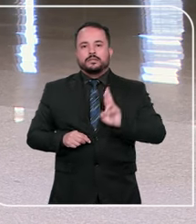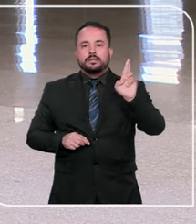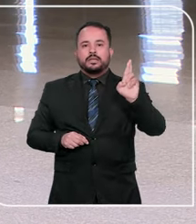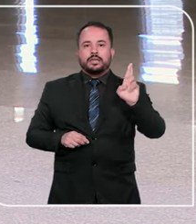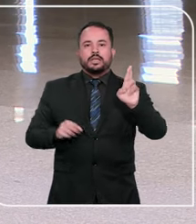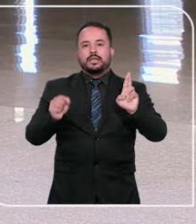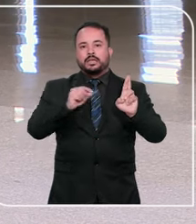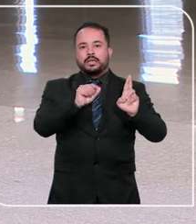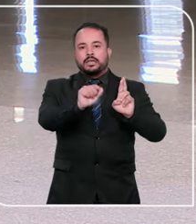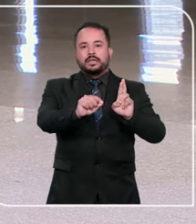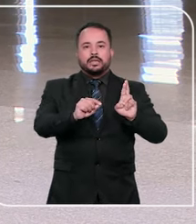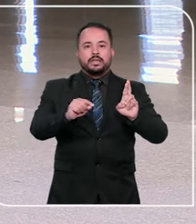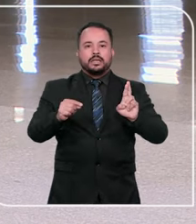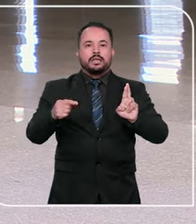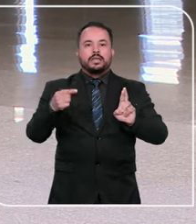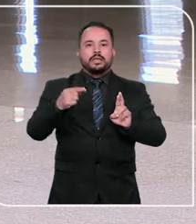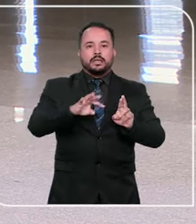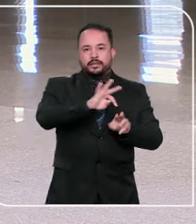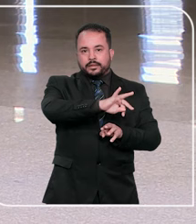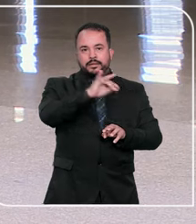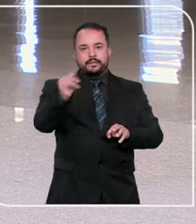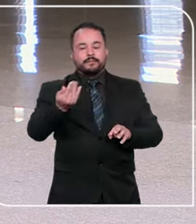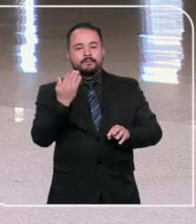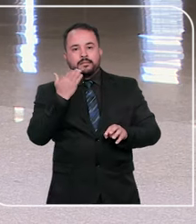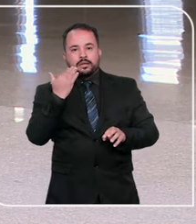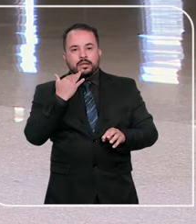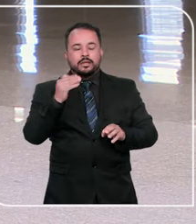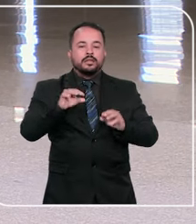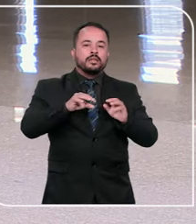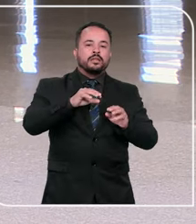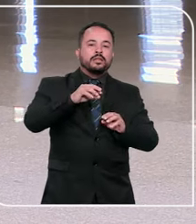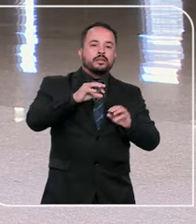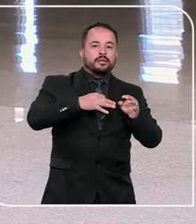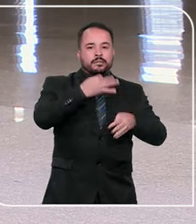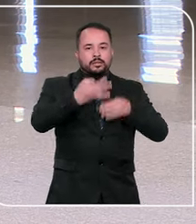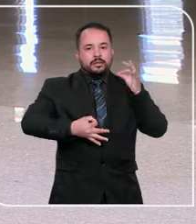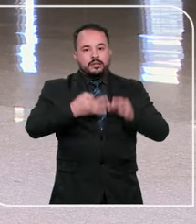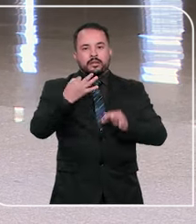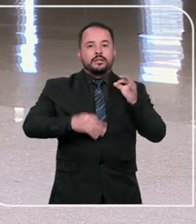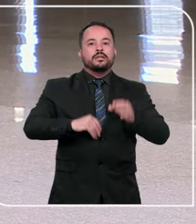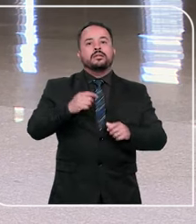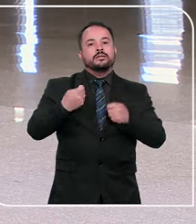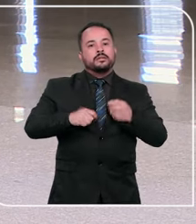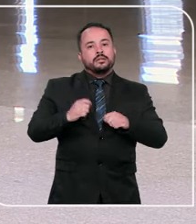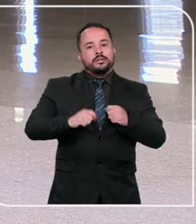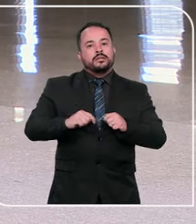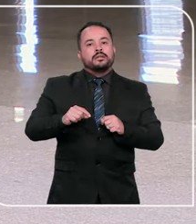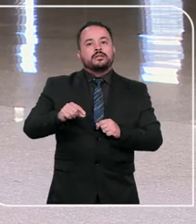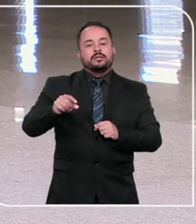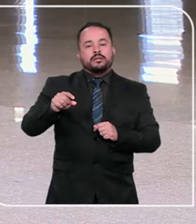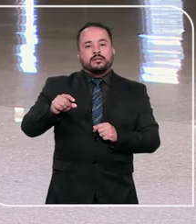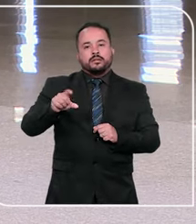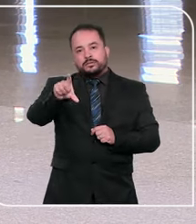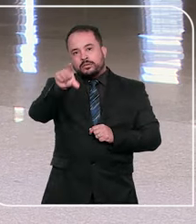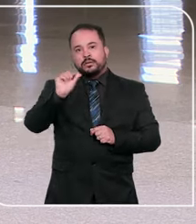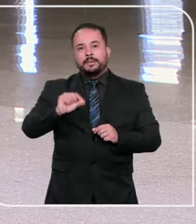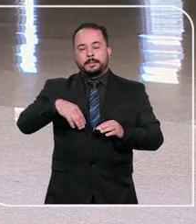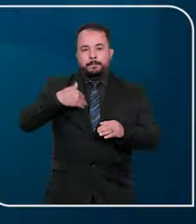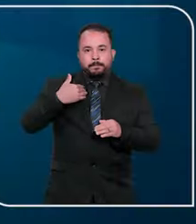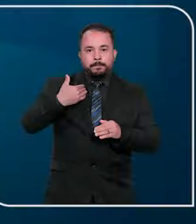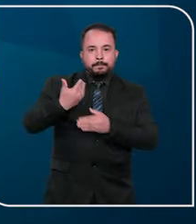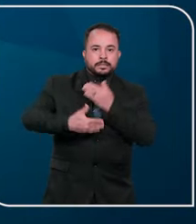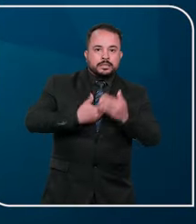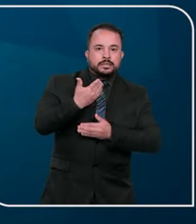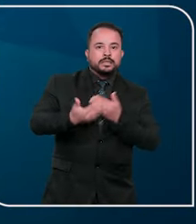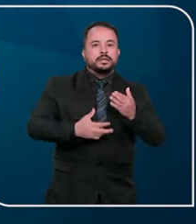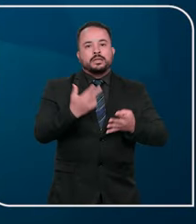ação recorreu ao STJ. Alegou que não cabe ao magistrado de ofício ordenar que os sucessores optem por esse procedimento.